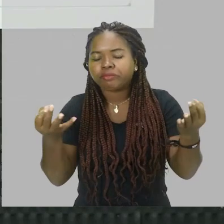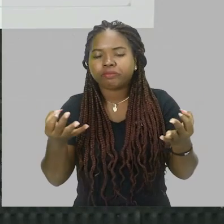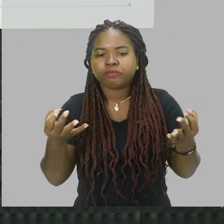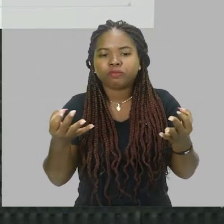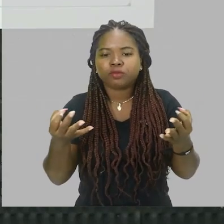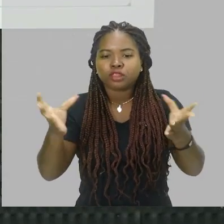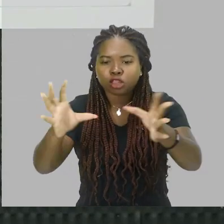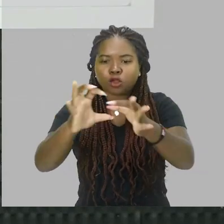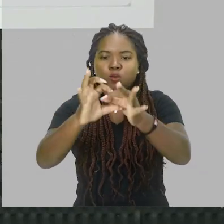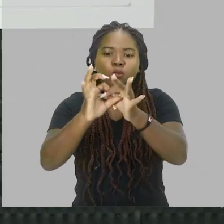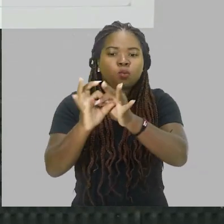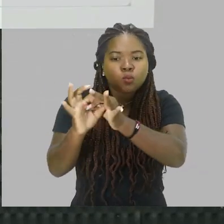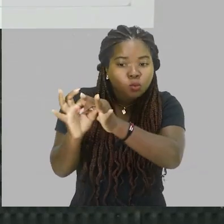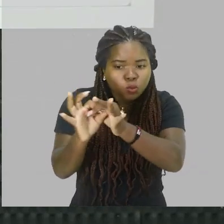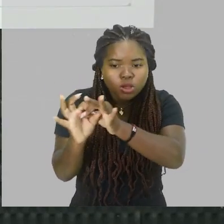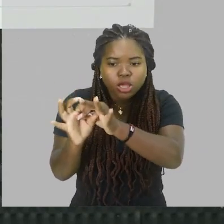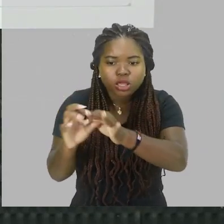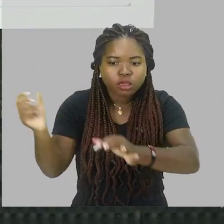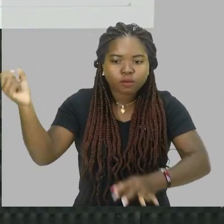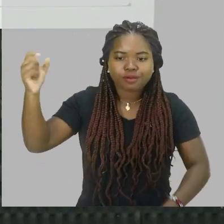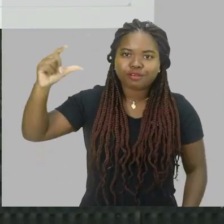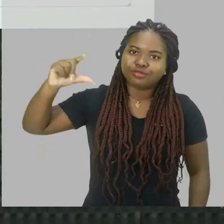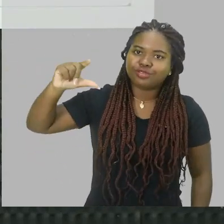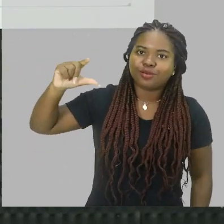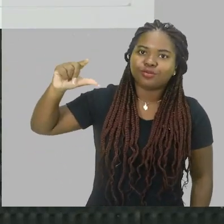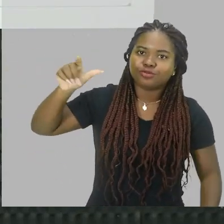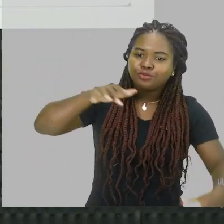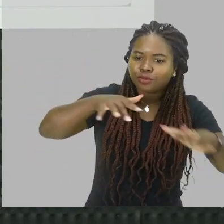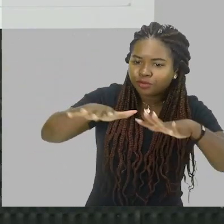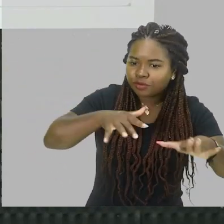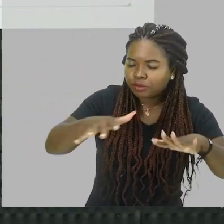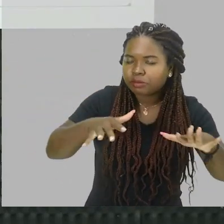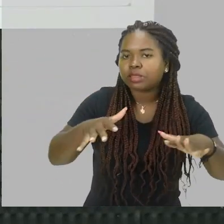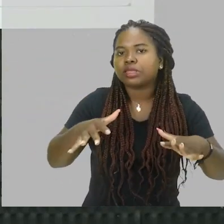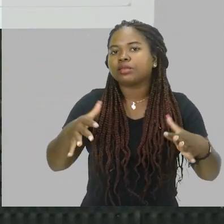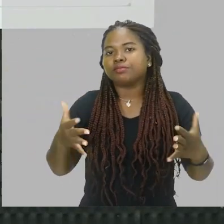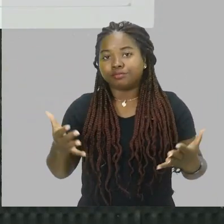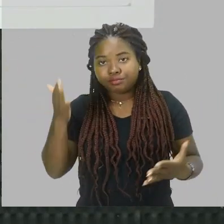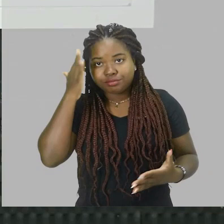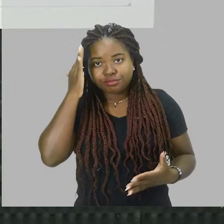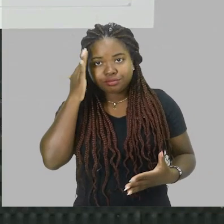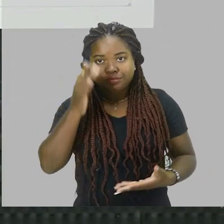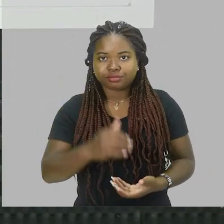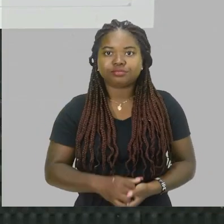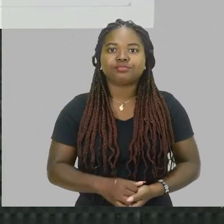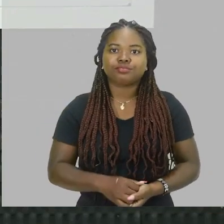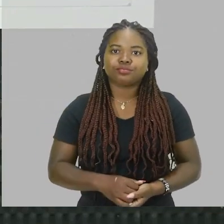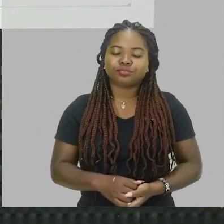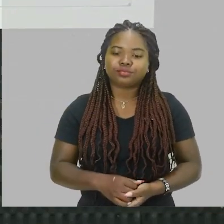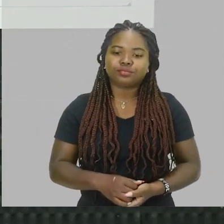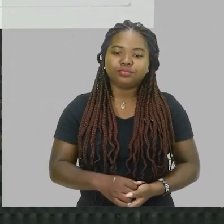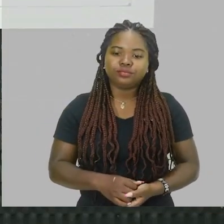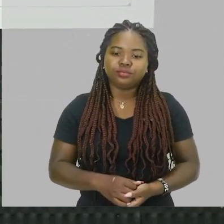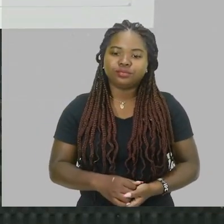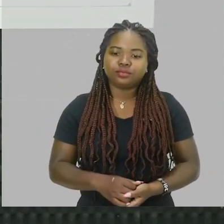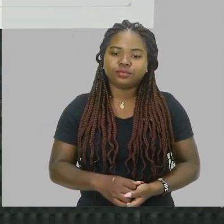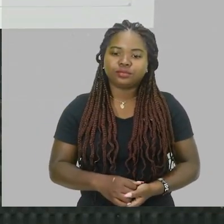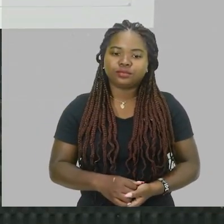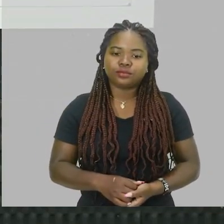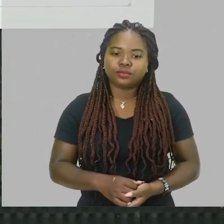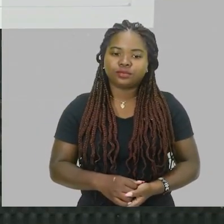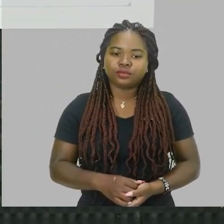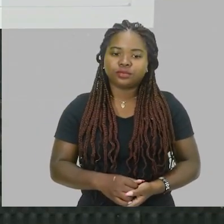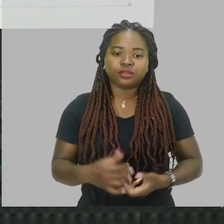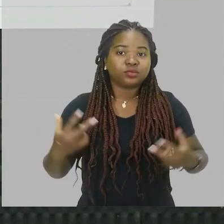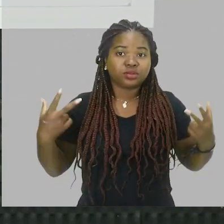translação da Lua em torno da Terra, certo? Então eles não têm ali, é... Eles não são